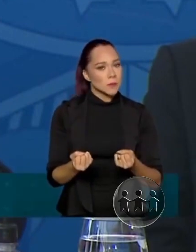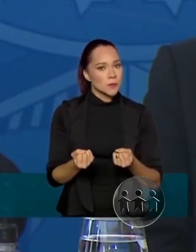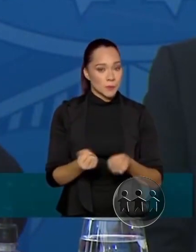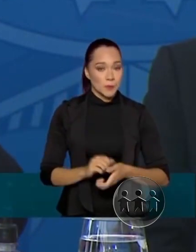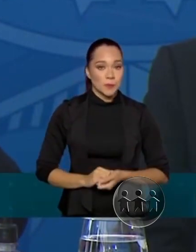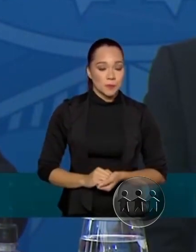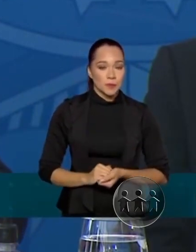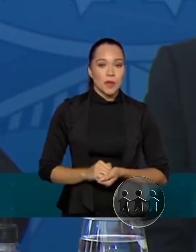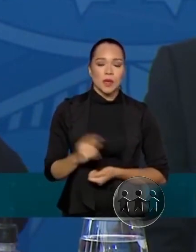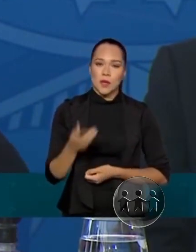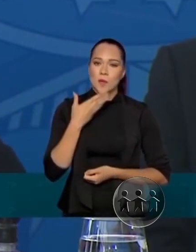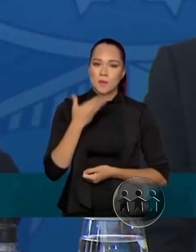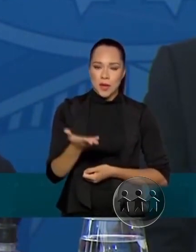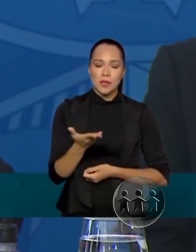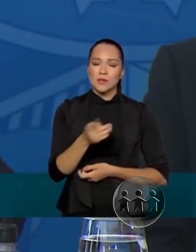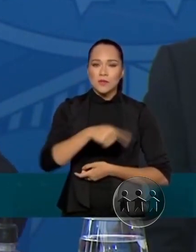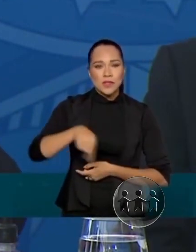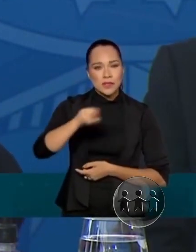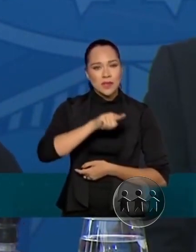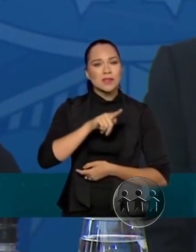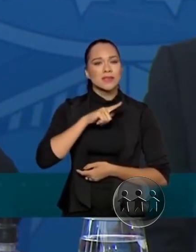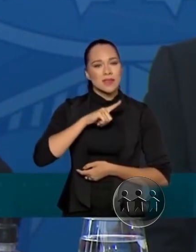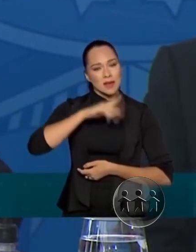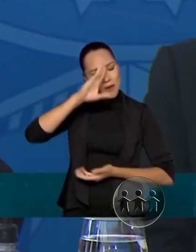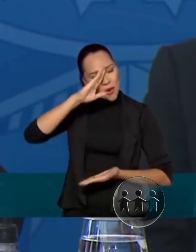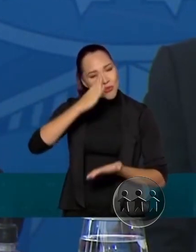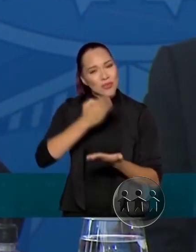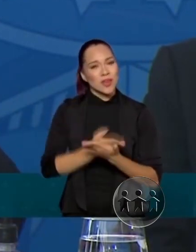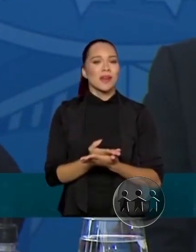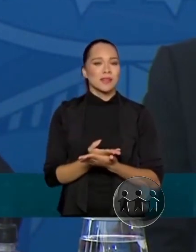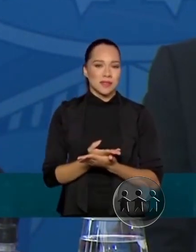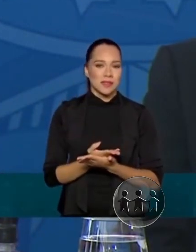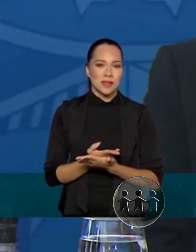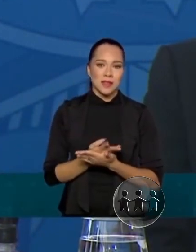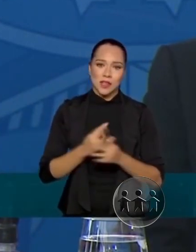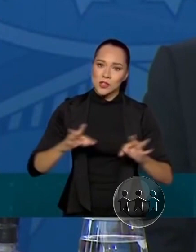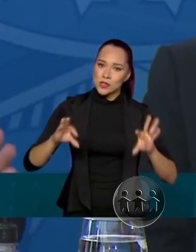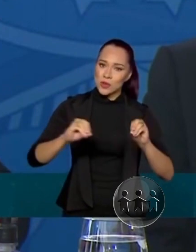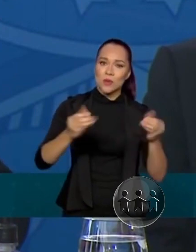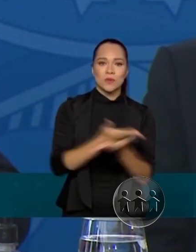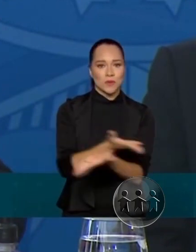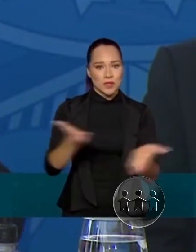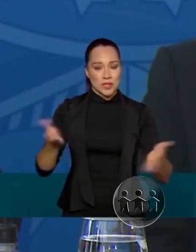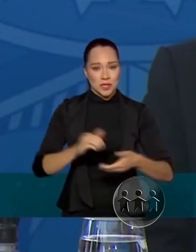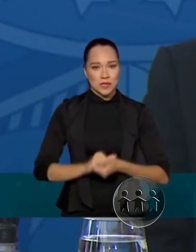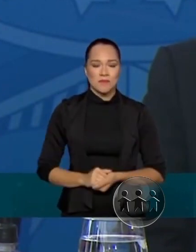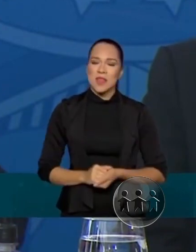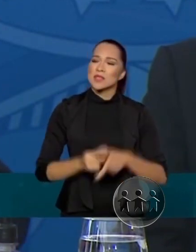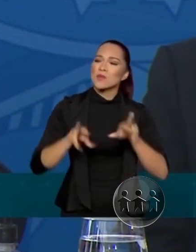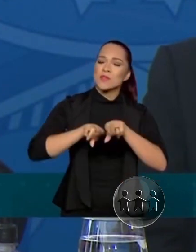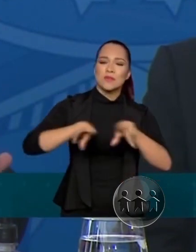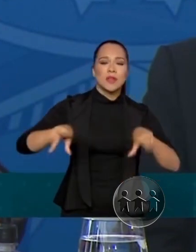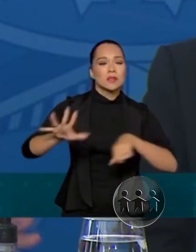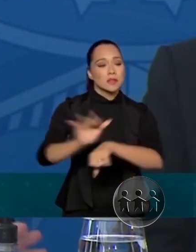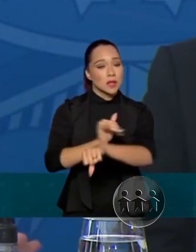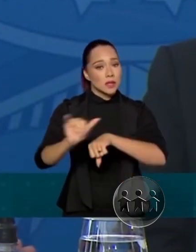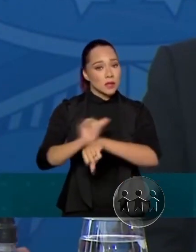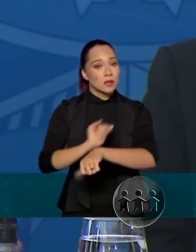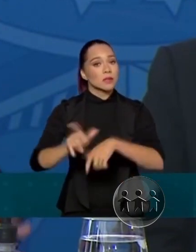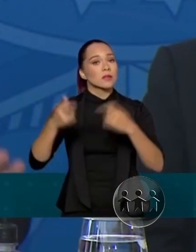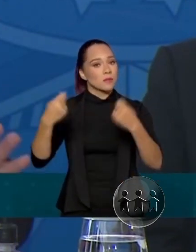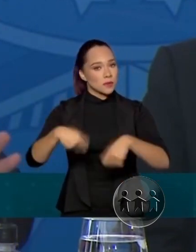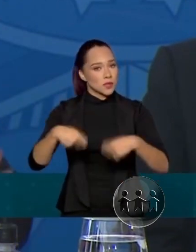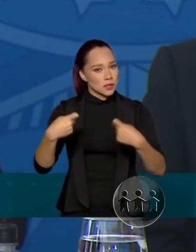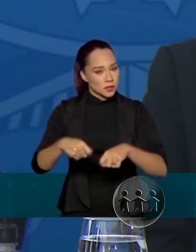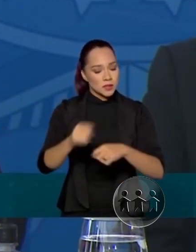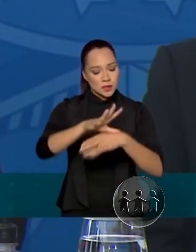peço um voto de confiança de todos os senhores. São várias ações que precisam ser